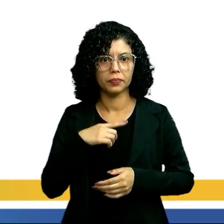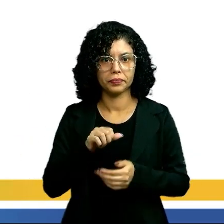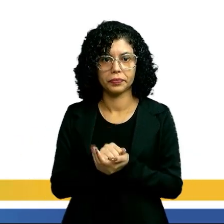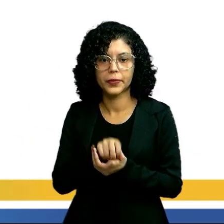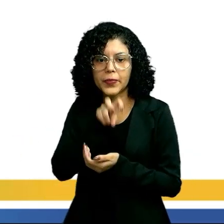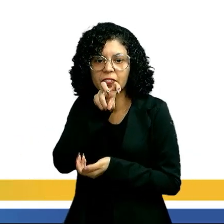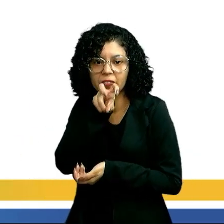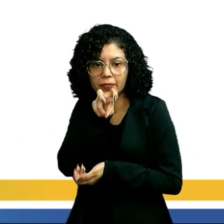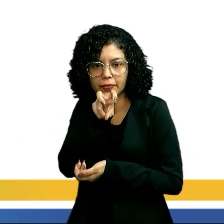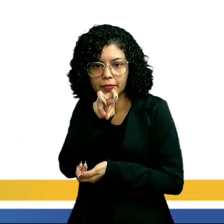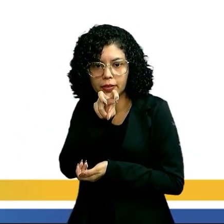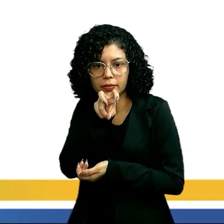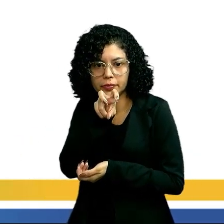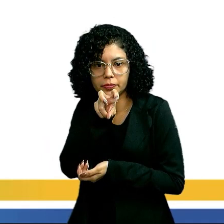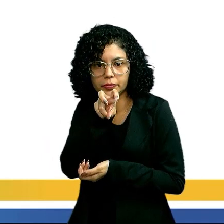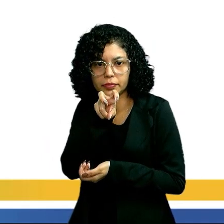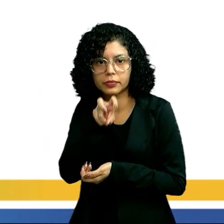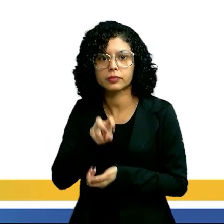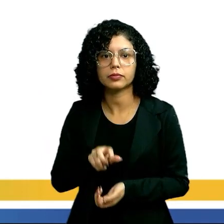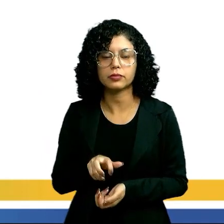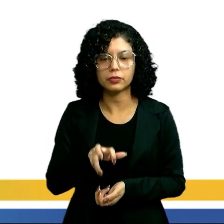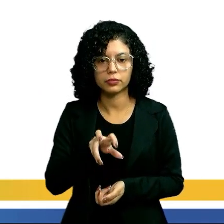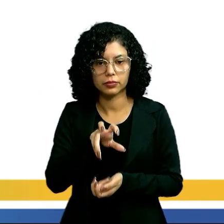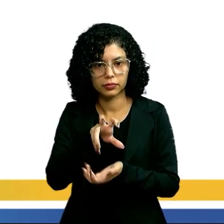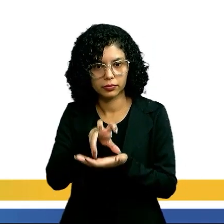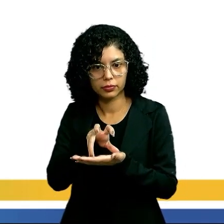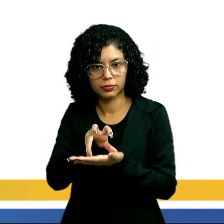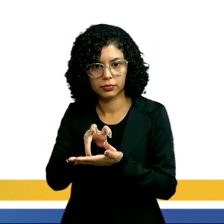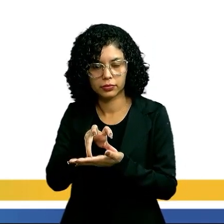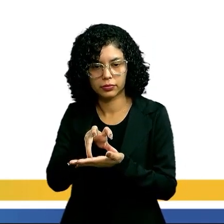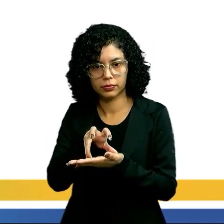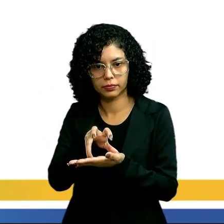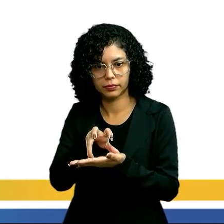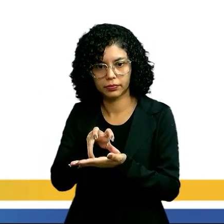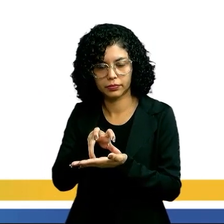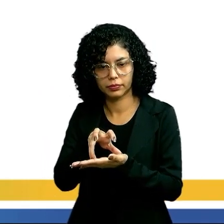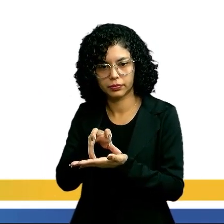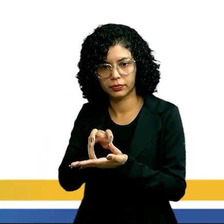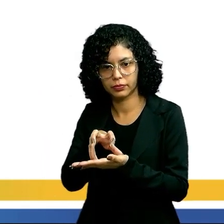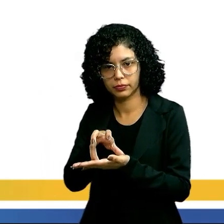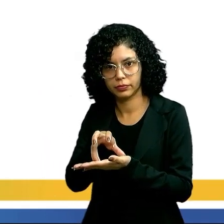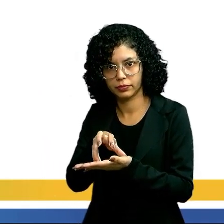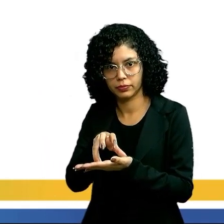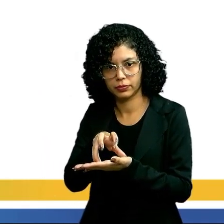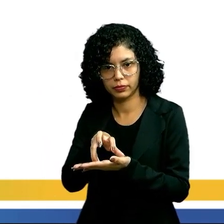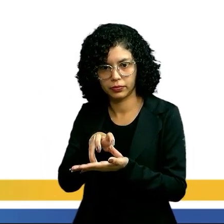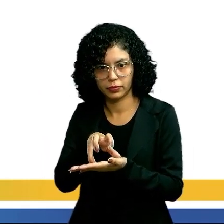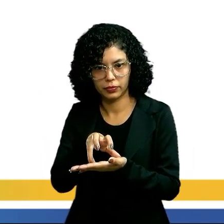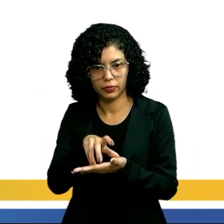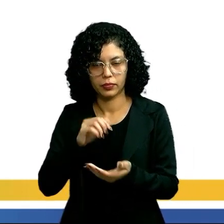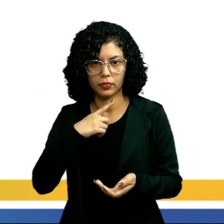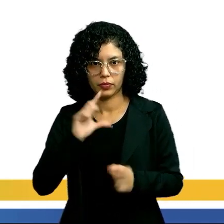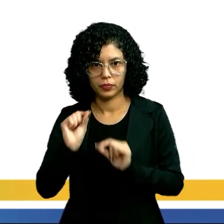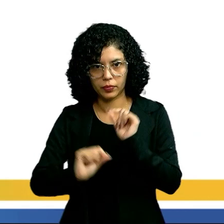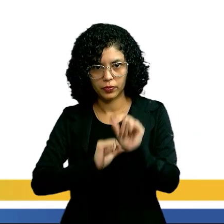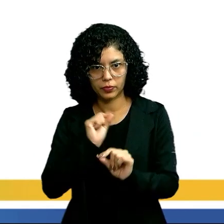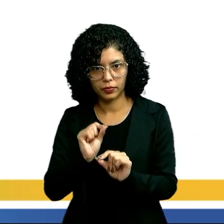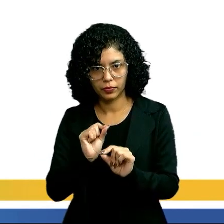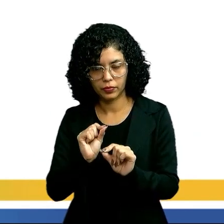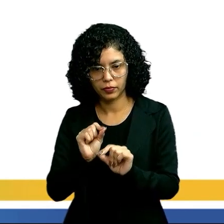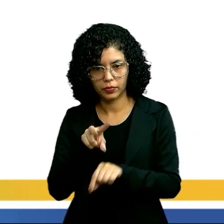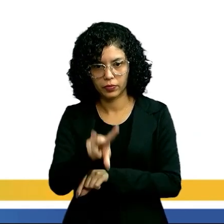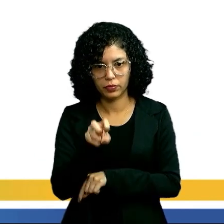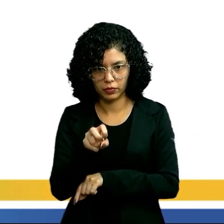quelíceras. Isso aqui, pessoal, o que faz, né, vai predar, né, os seus